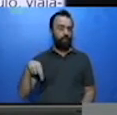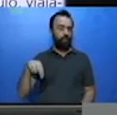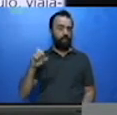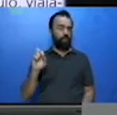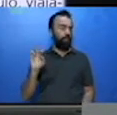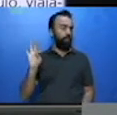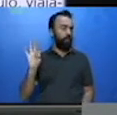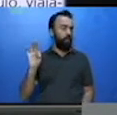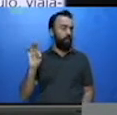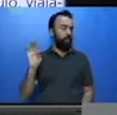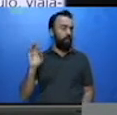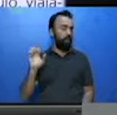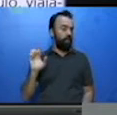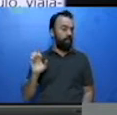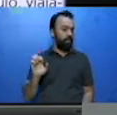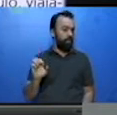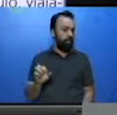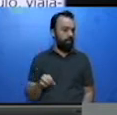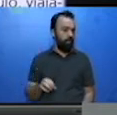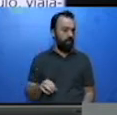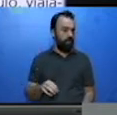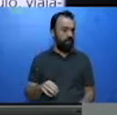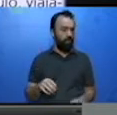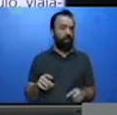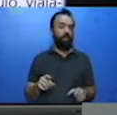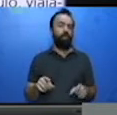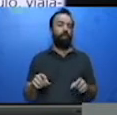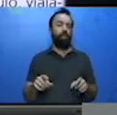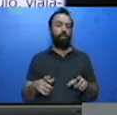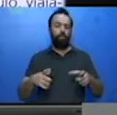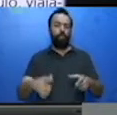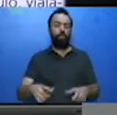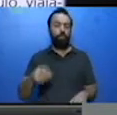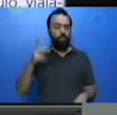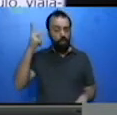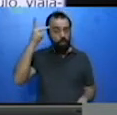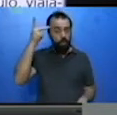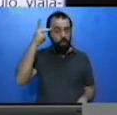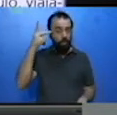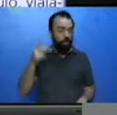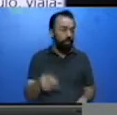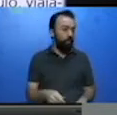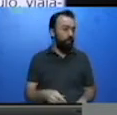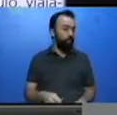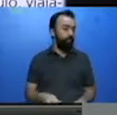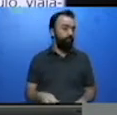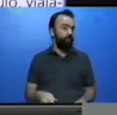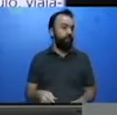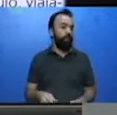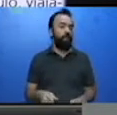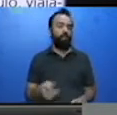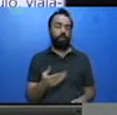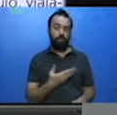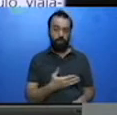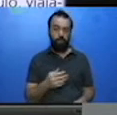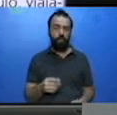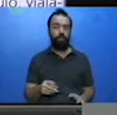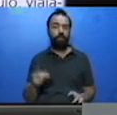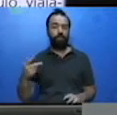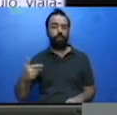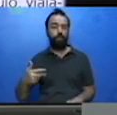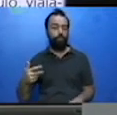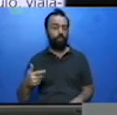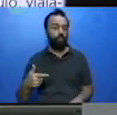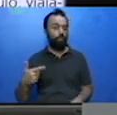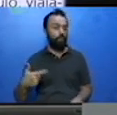Incorreto. O cultivo da cana de açúcar não prosperou na capitania de São Vicente,